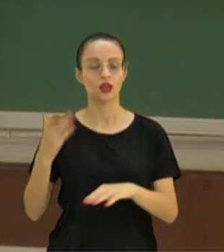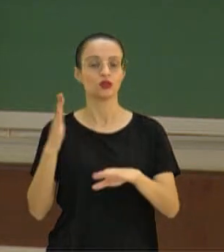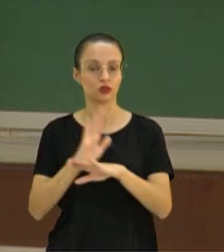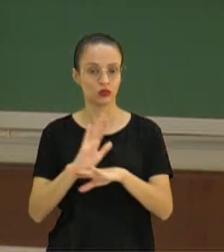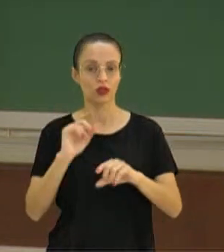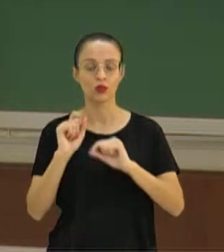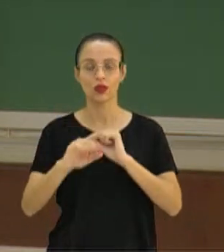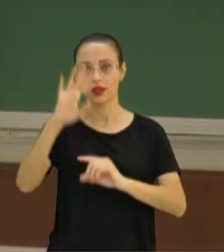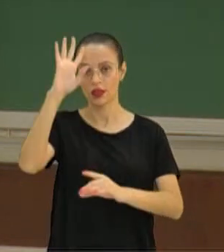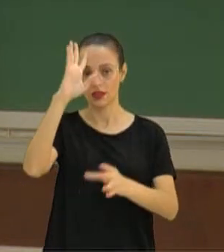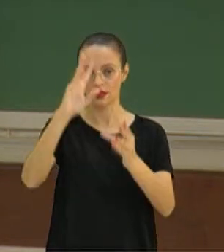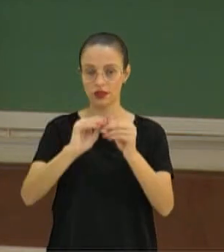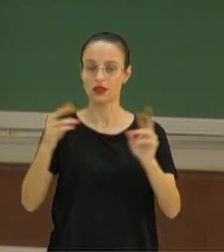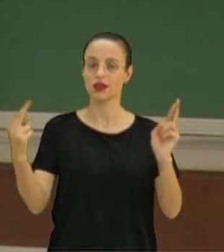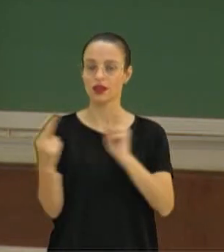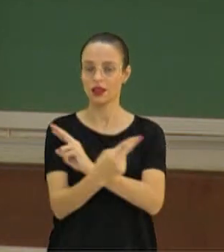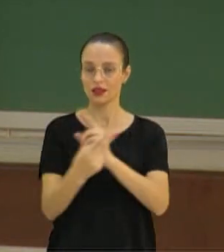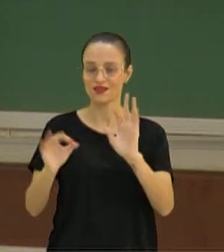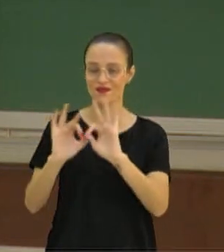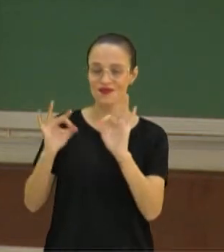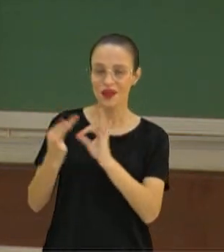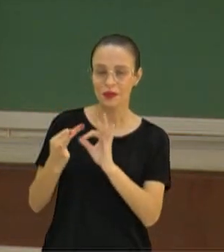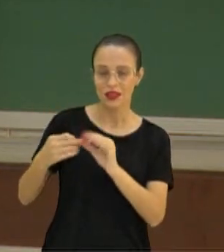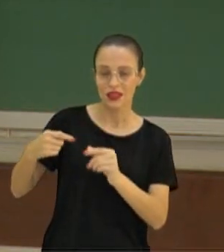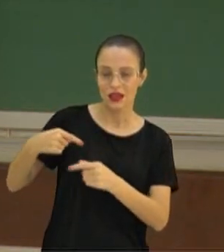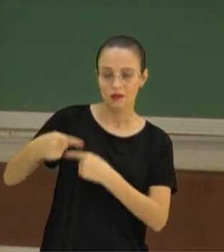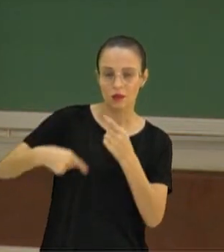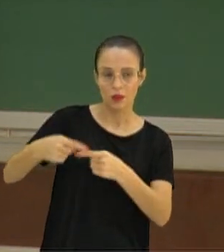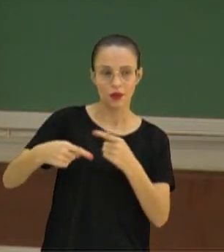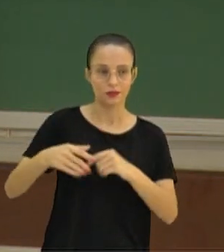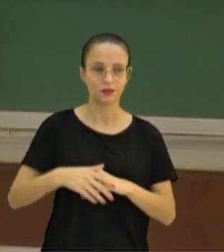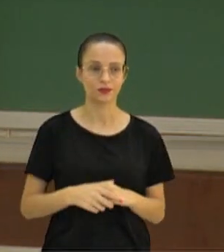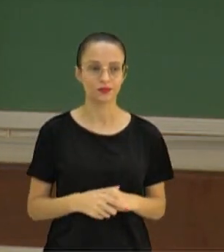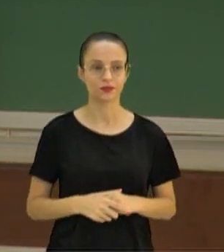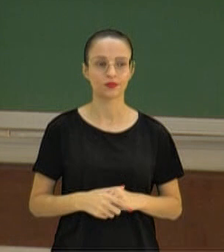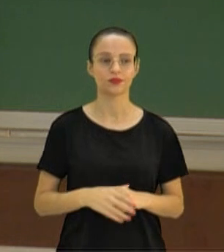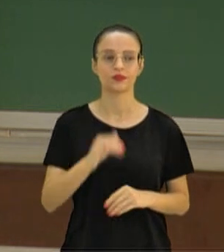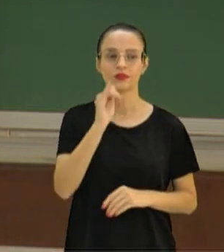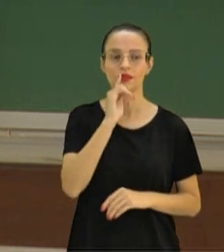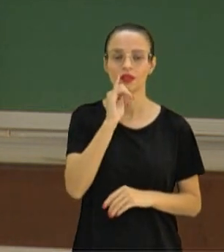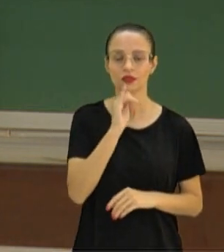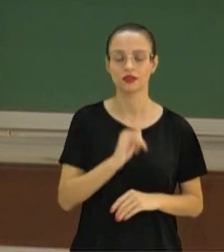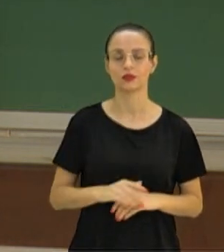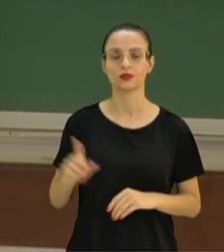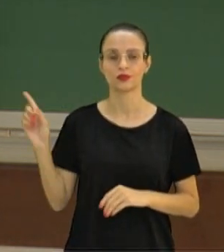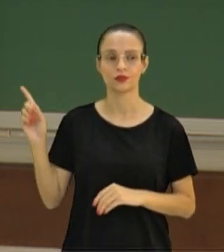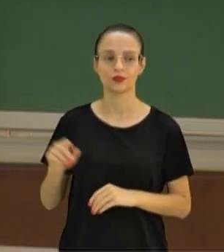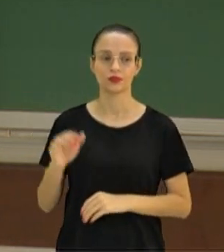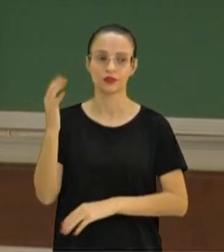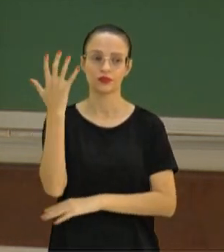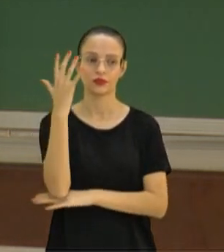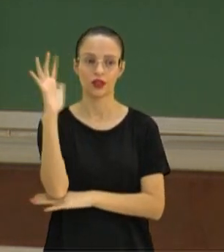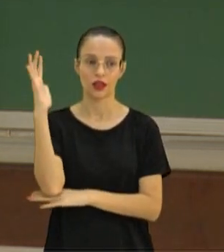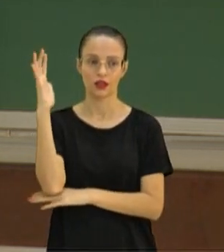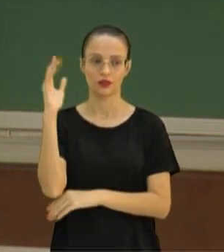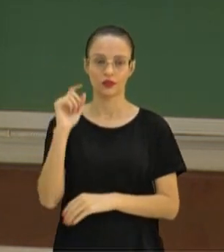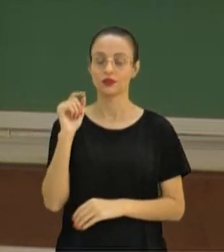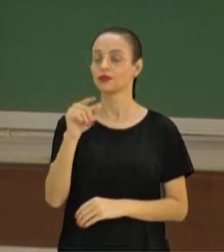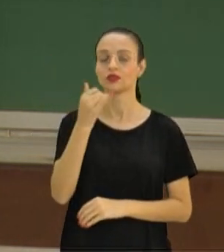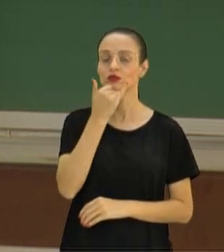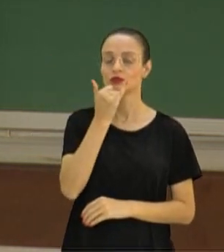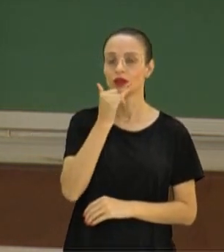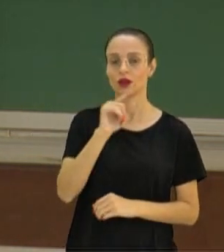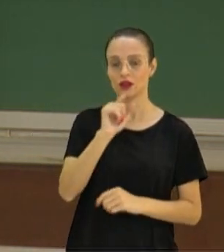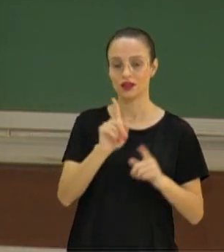bastante a compreender a relação de parentesco entre as espécies. Então, eu trouxe aqui um exemplo de uma árvore filogenética.